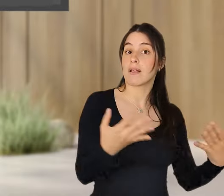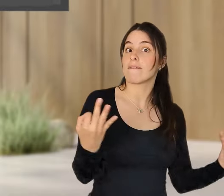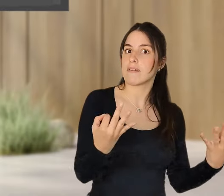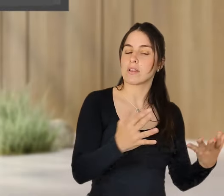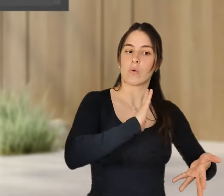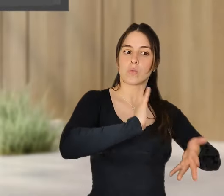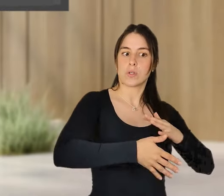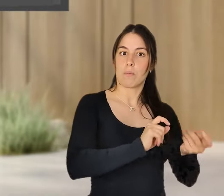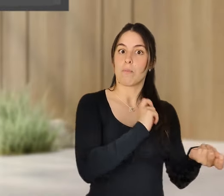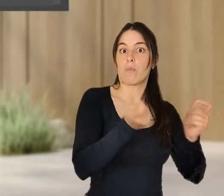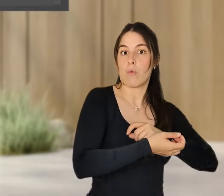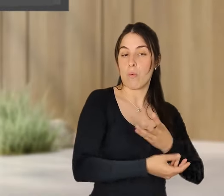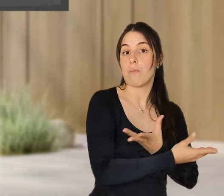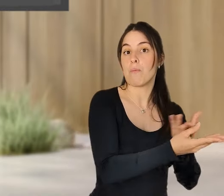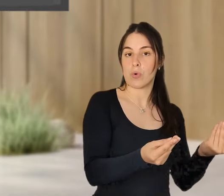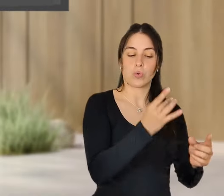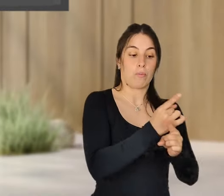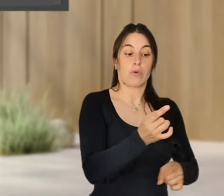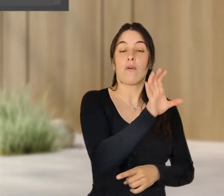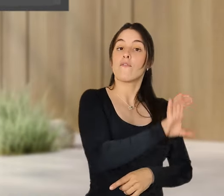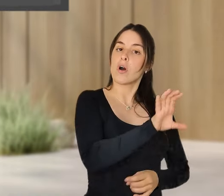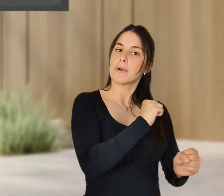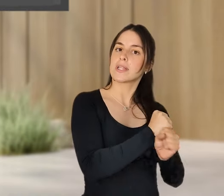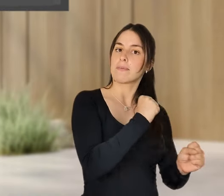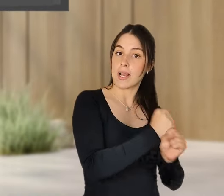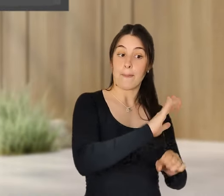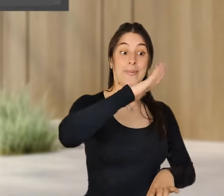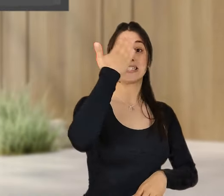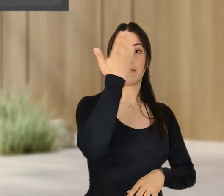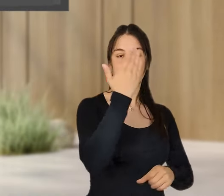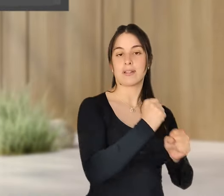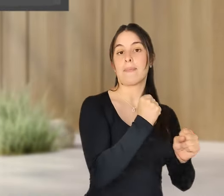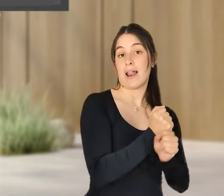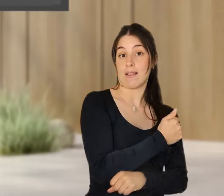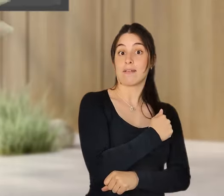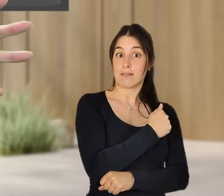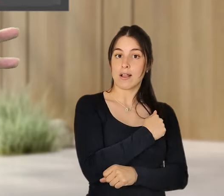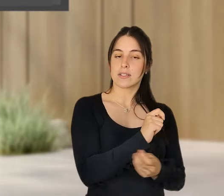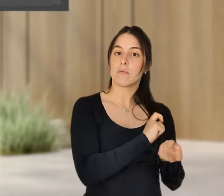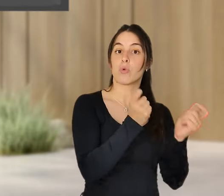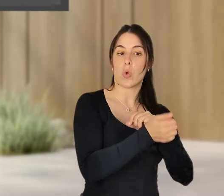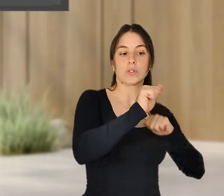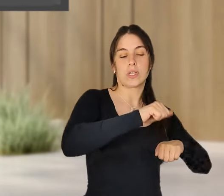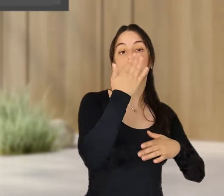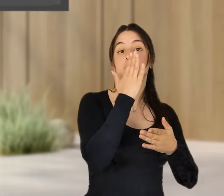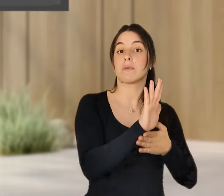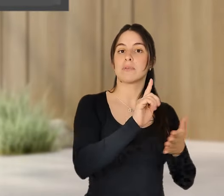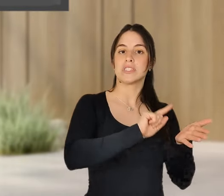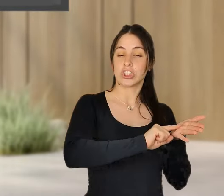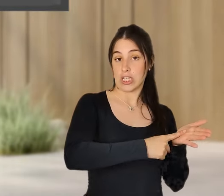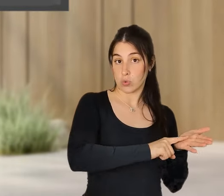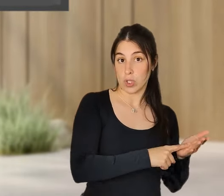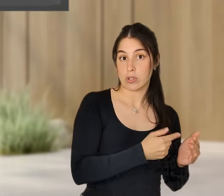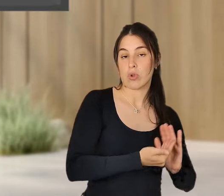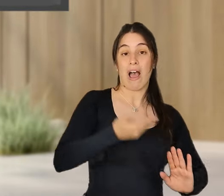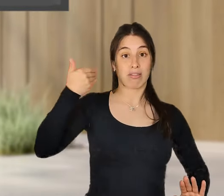na forma de trabalhar, nomeadamente no trabalho remoto. dos Estados Unidos, por exemplo, antes da pandemia,